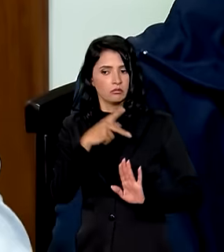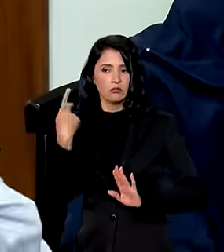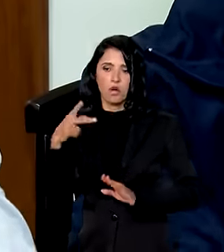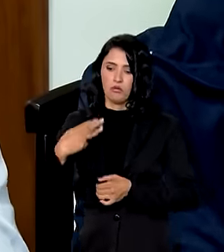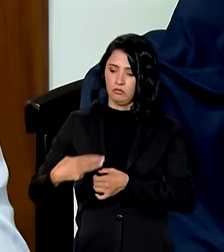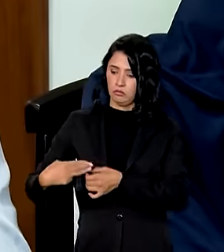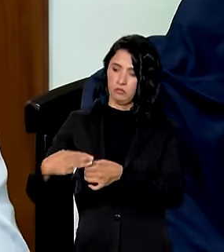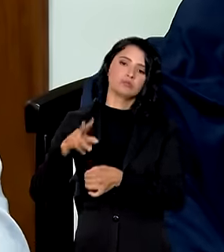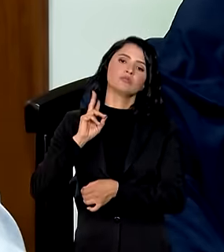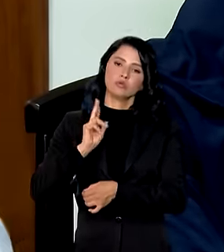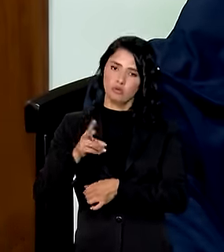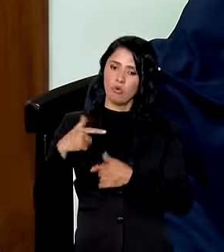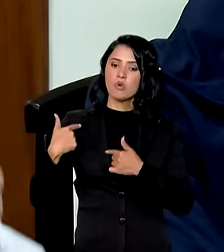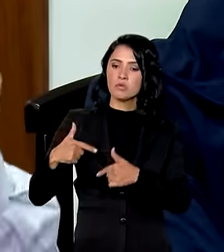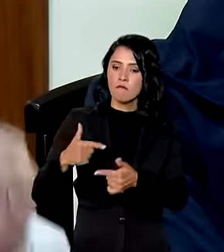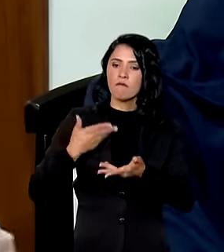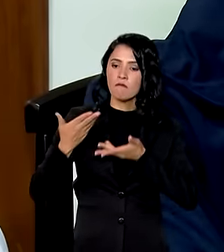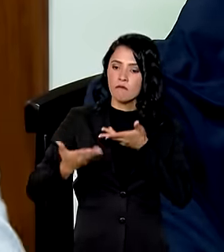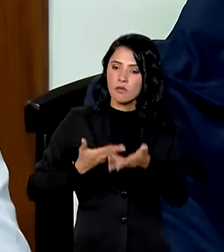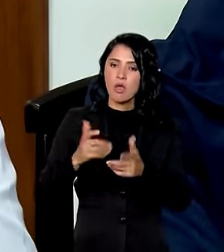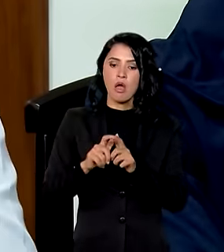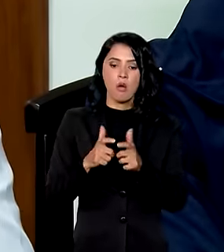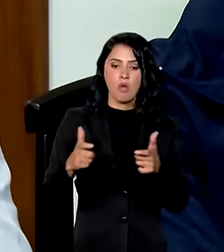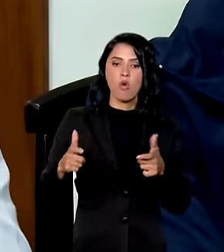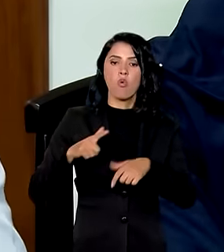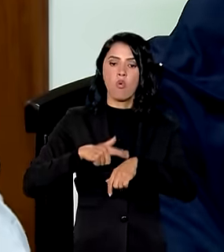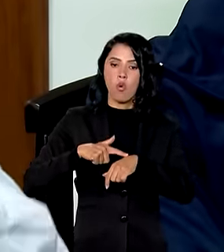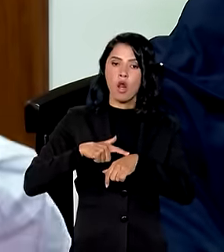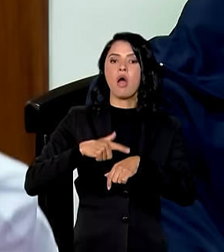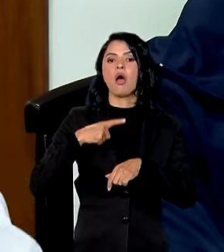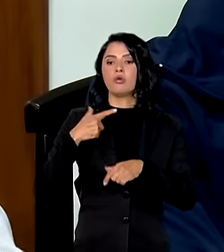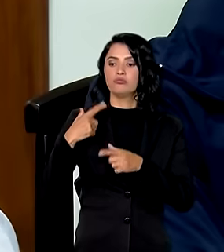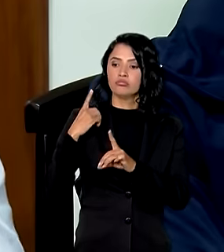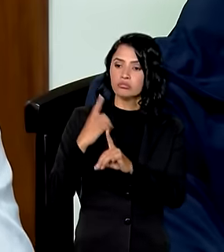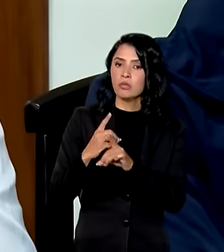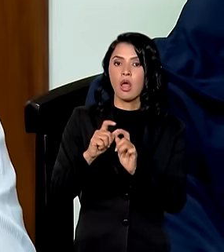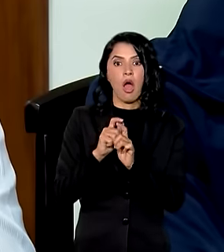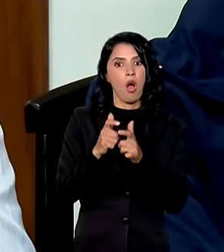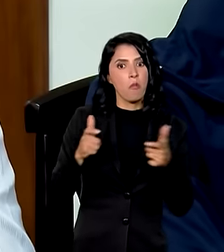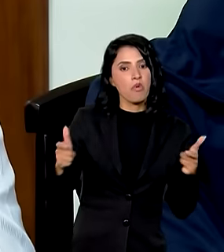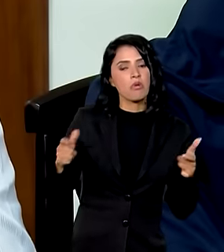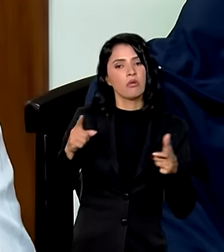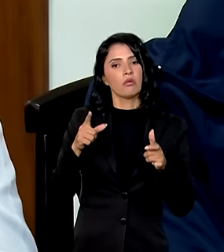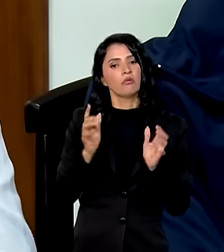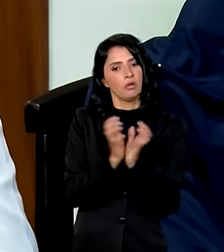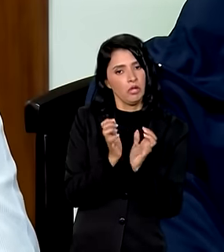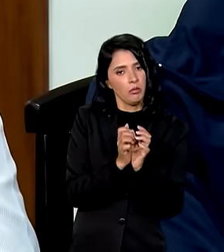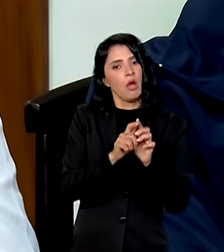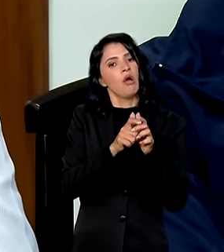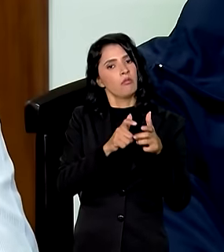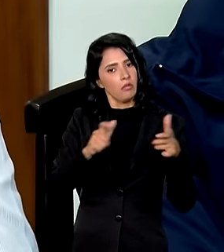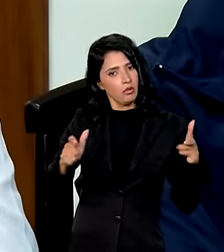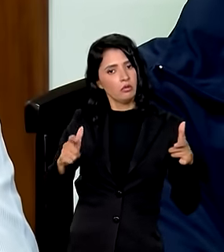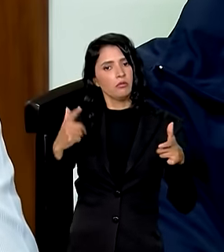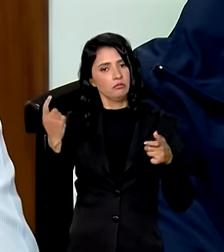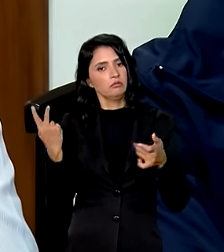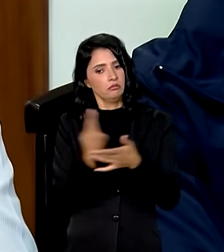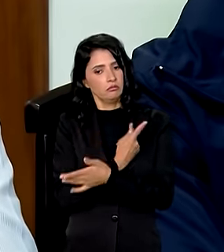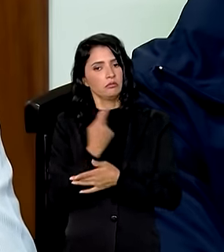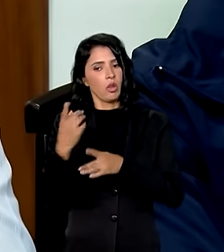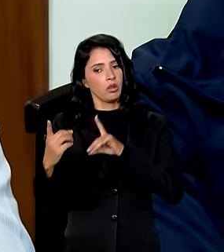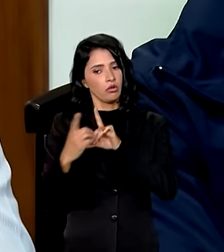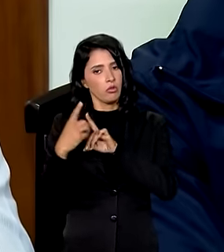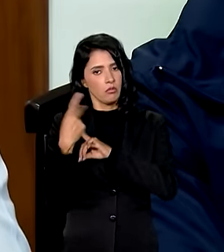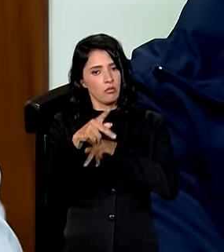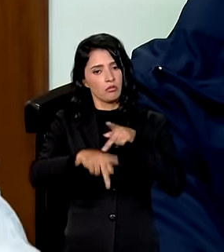municípios mantenham o serviço e principalmente ampliem o horário de atendimento ampliem equipes para realizar os atendimentos necessários para a